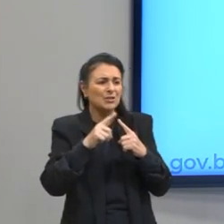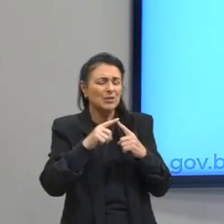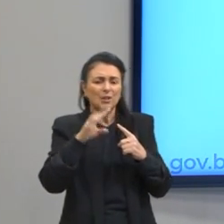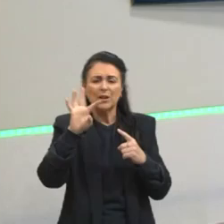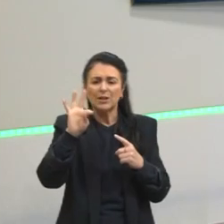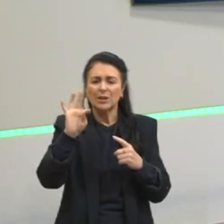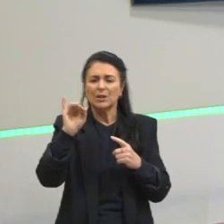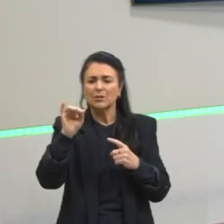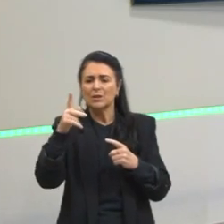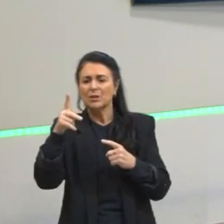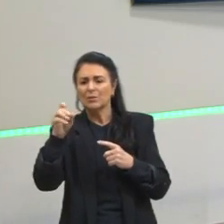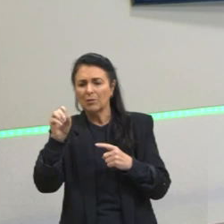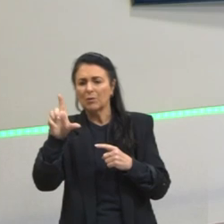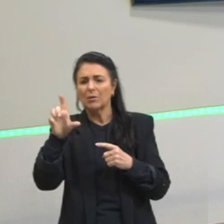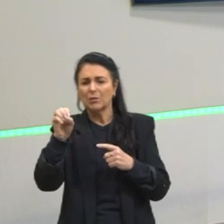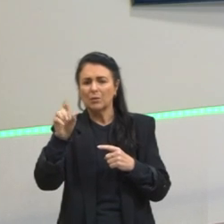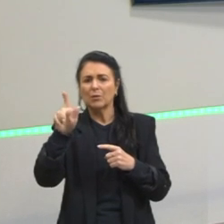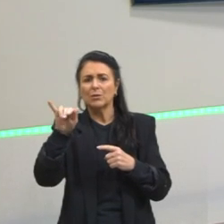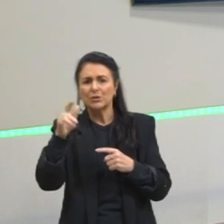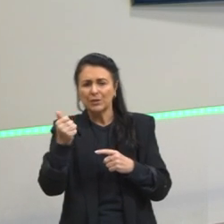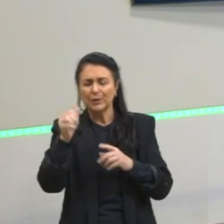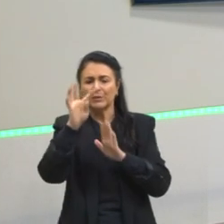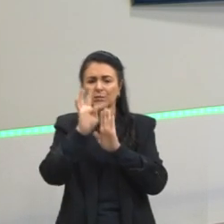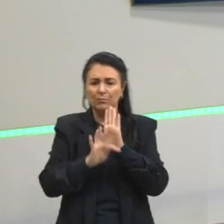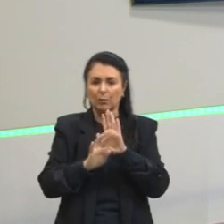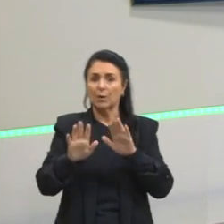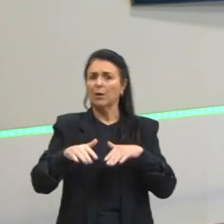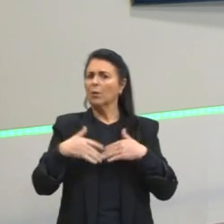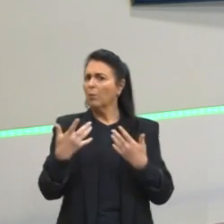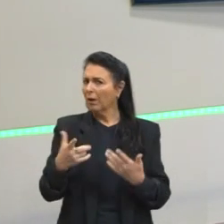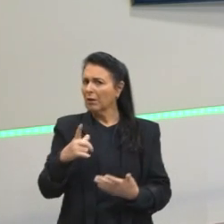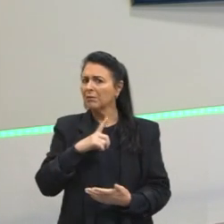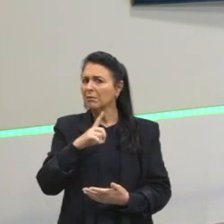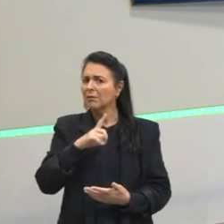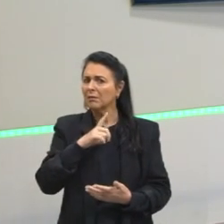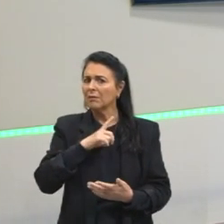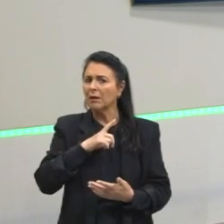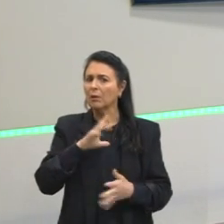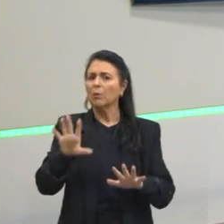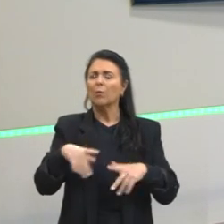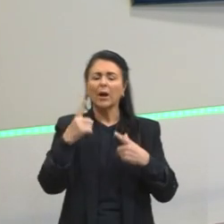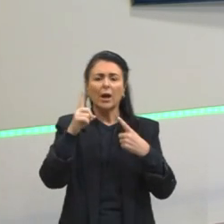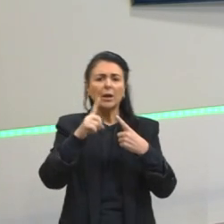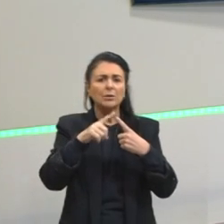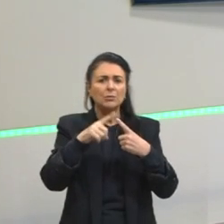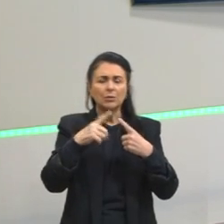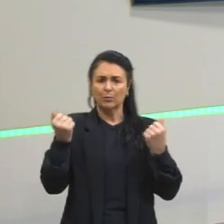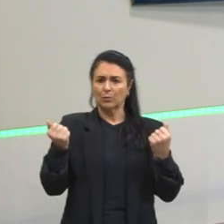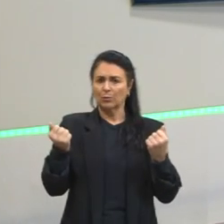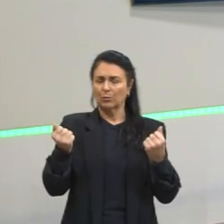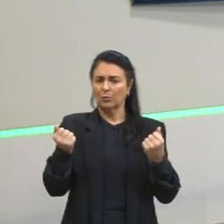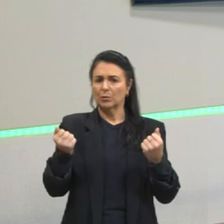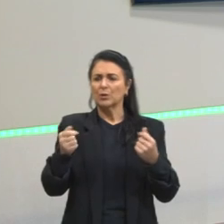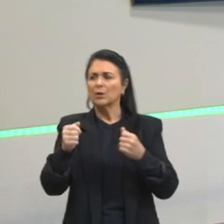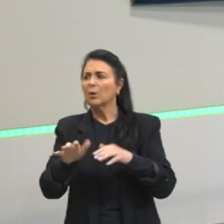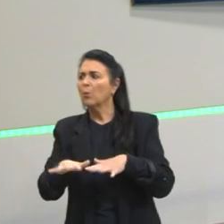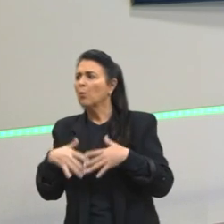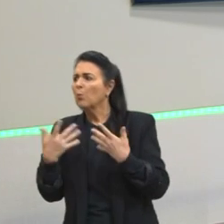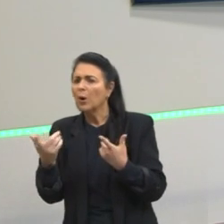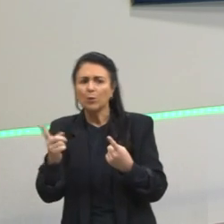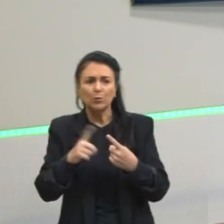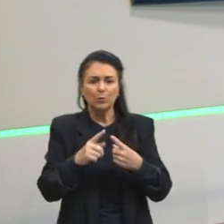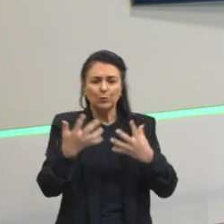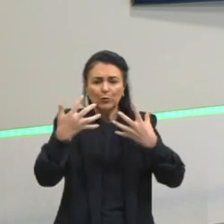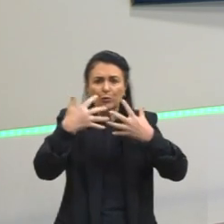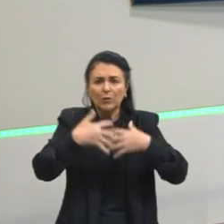olhar quais são as tipologias textuais que existem e a que tipo de função elas se